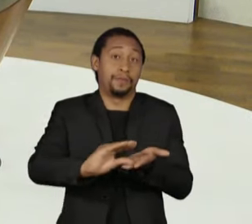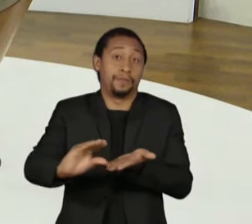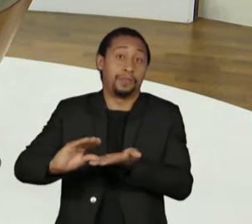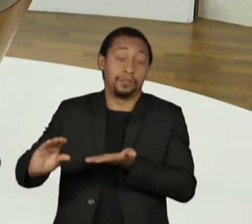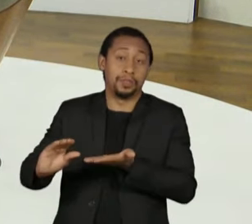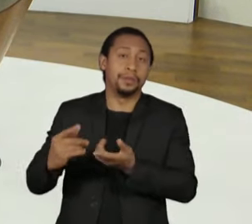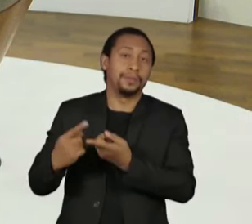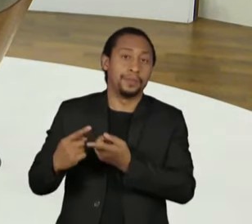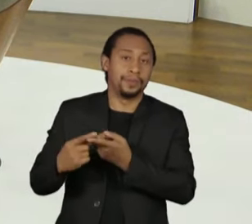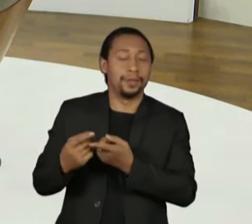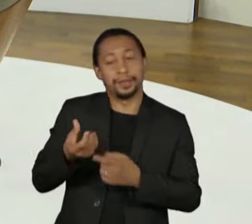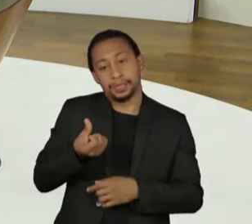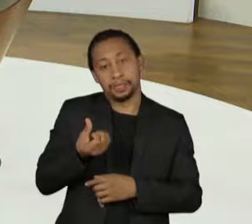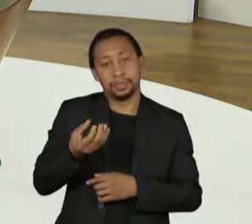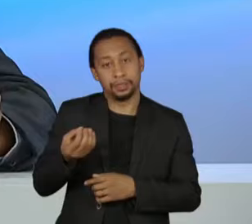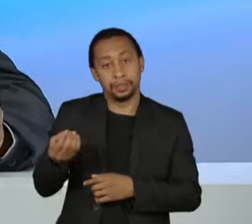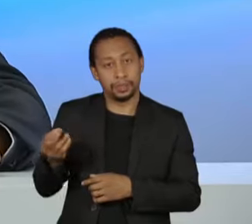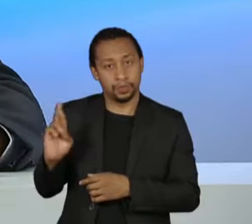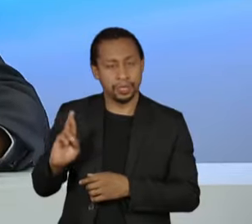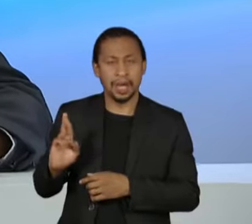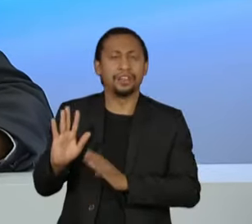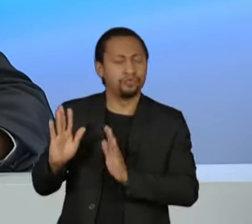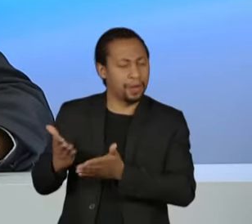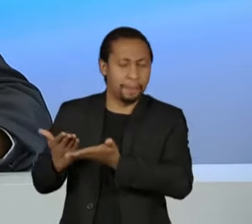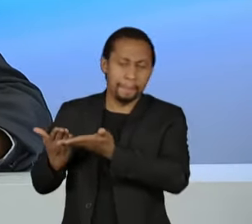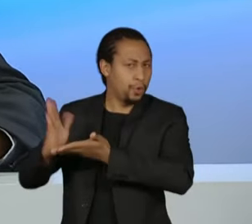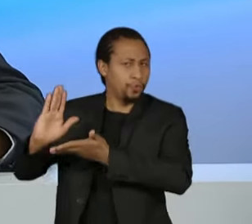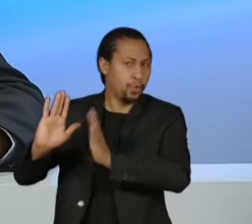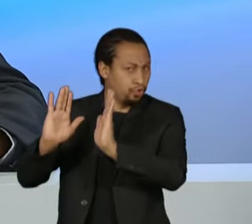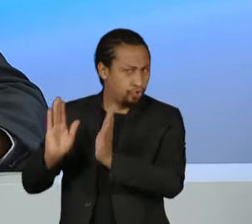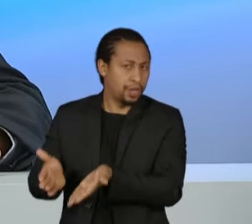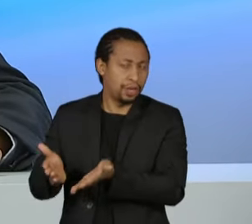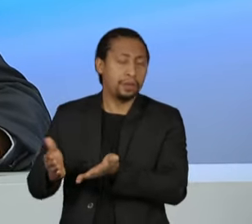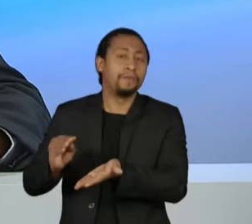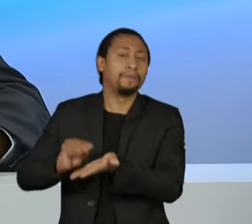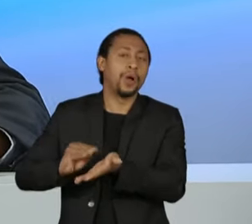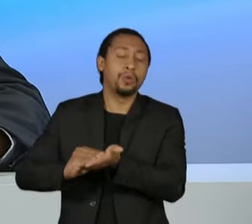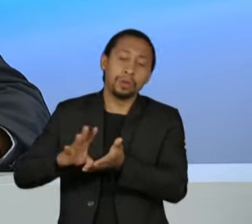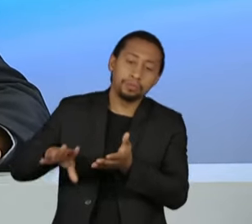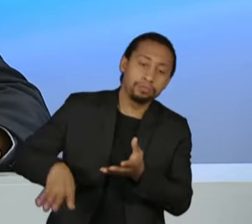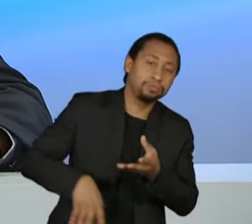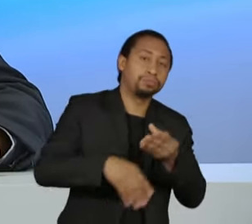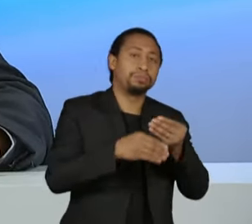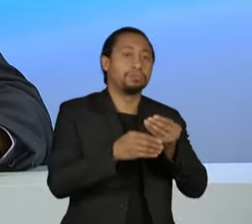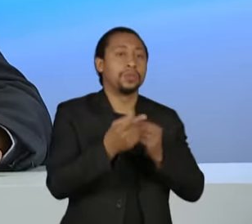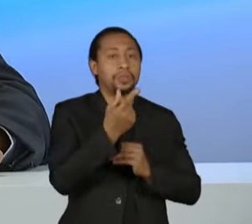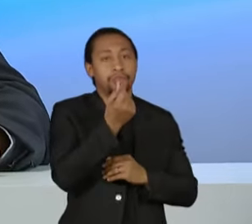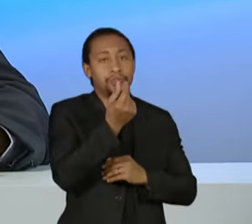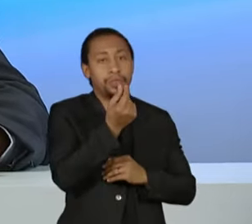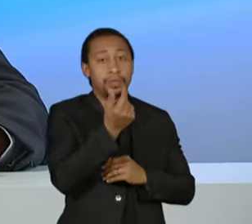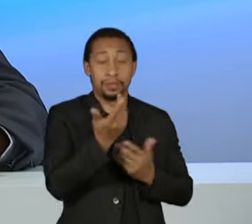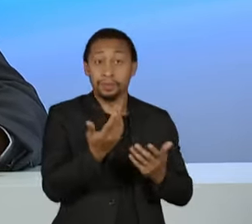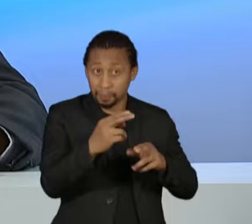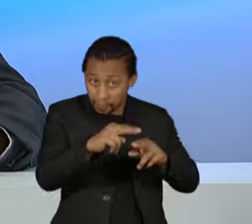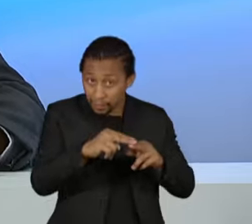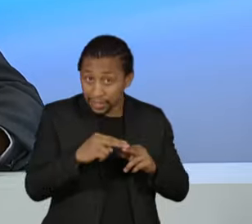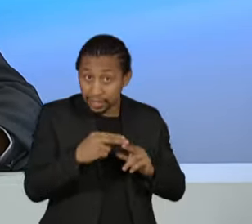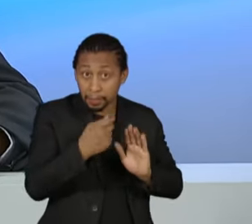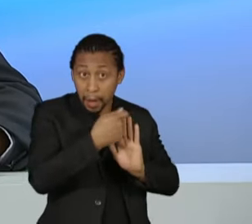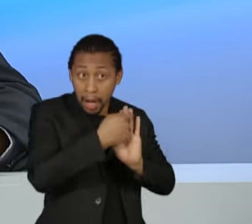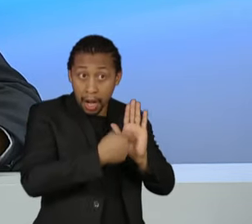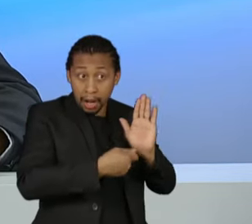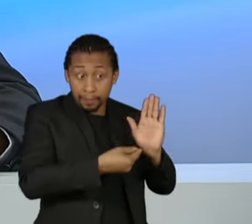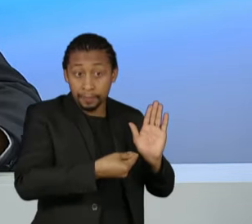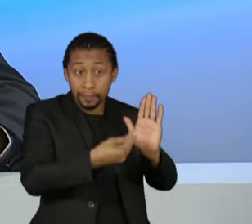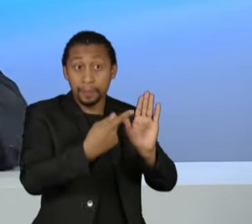digamos, pacificado. É isso. E é esse o ponto de resistência que levou, por exemplo, o governo não a entregar o texto da PEC na